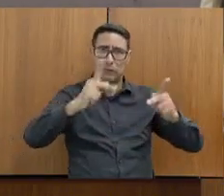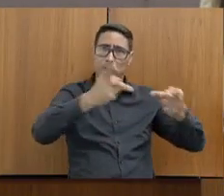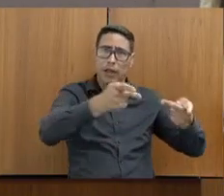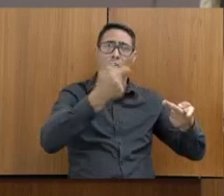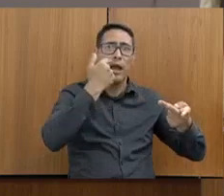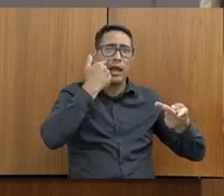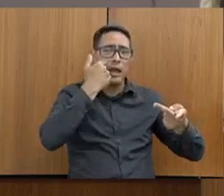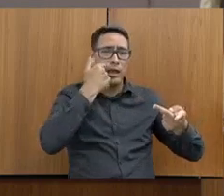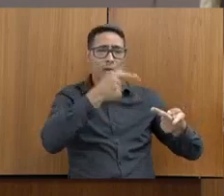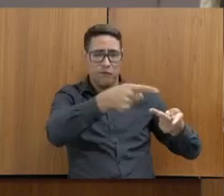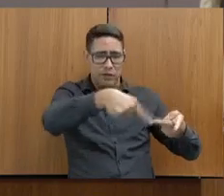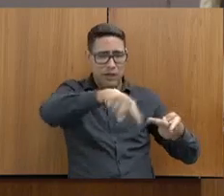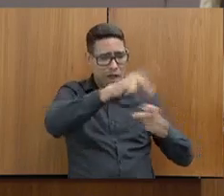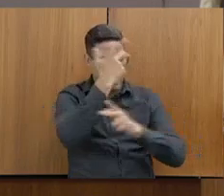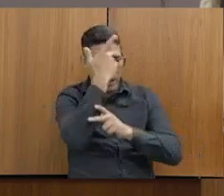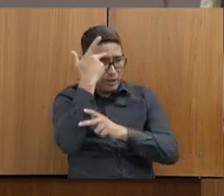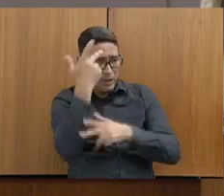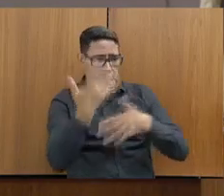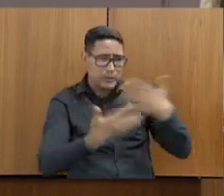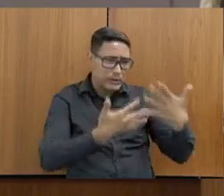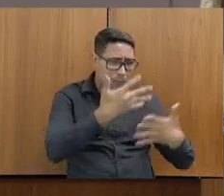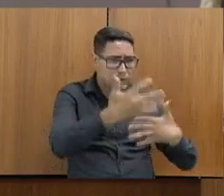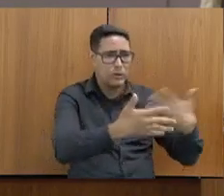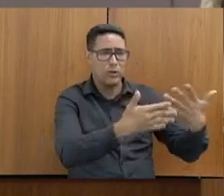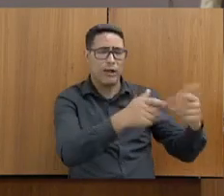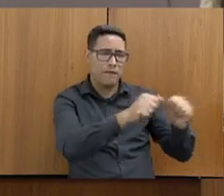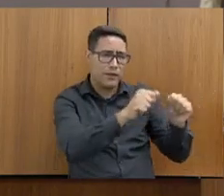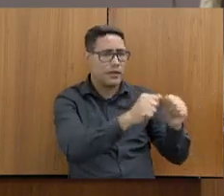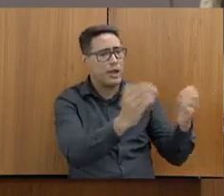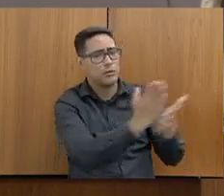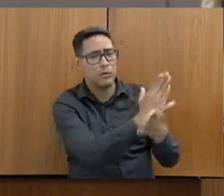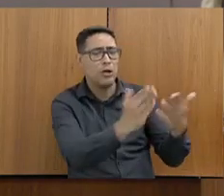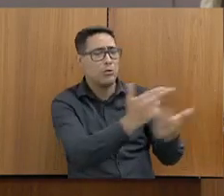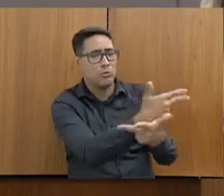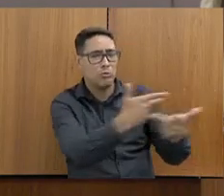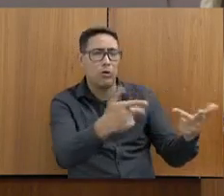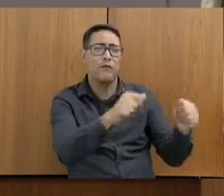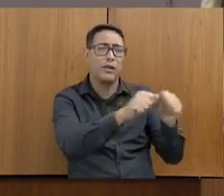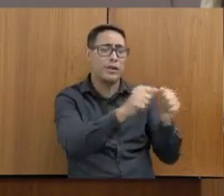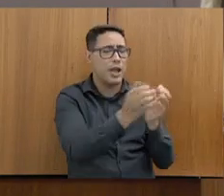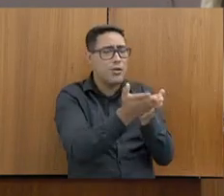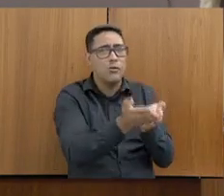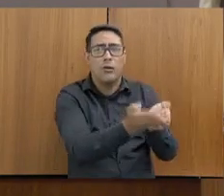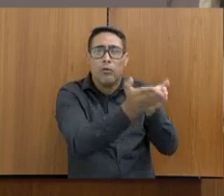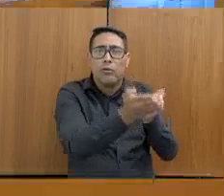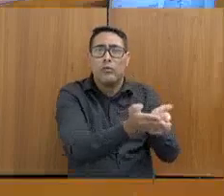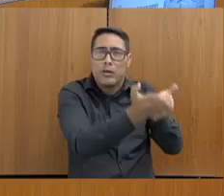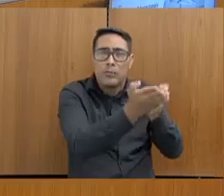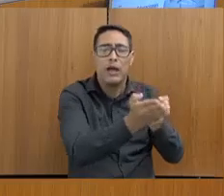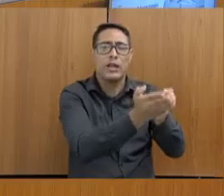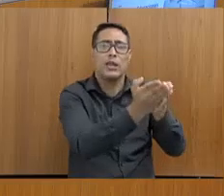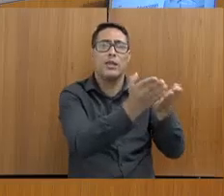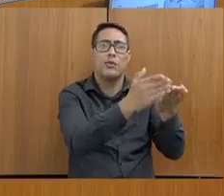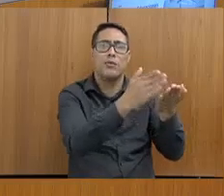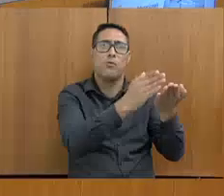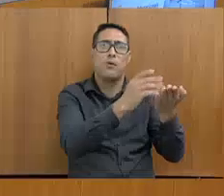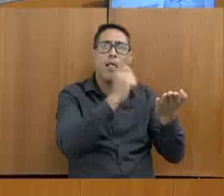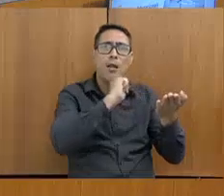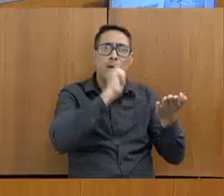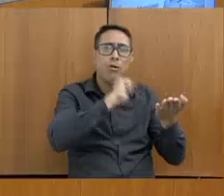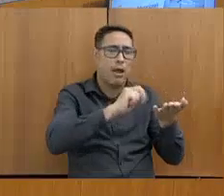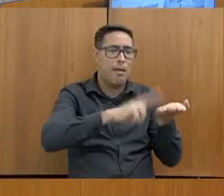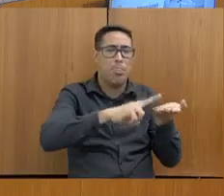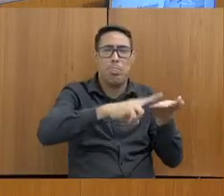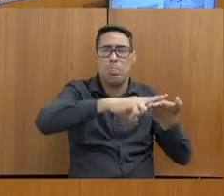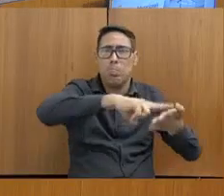os presos fazendo aqueles barquinhos com picolé, na época costurando bola, e saí do sistema prisional, não conseguia sobreviver. Então,